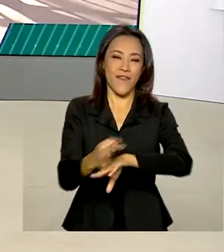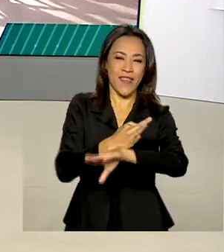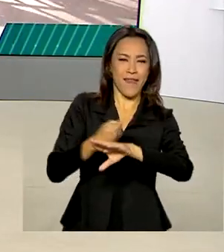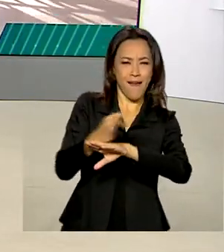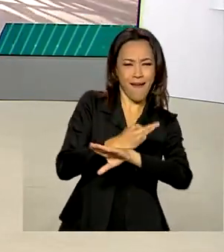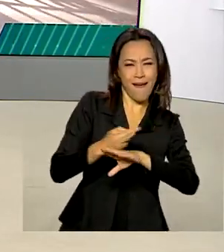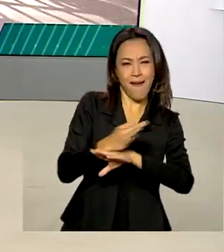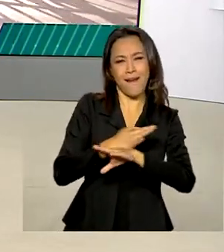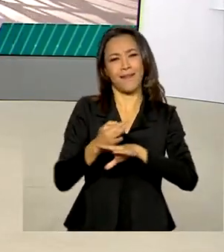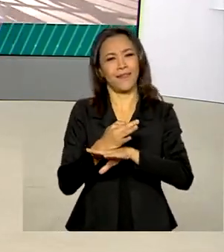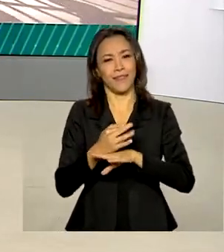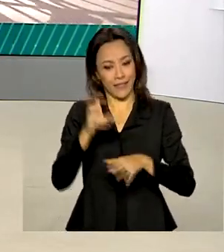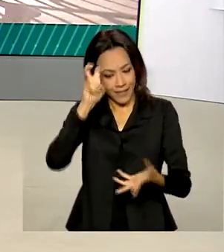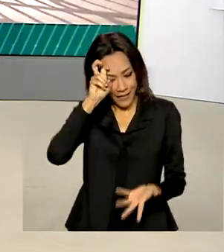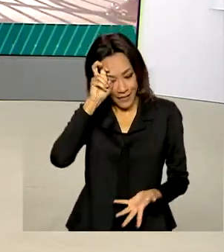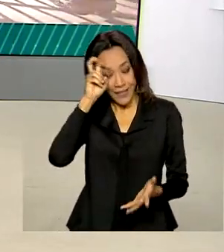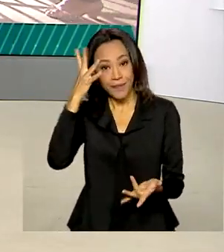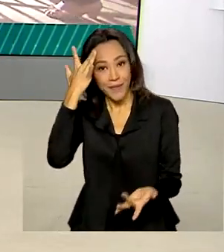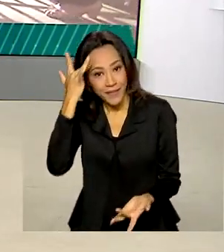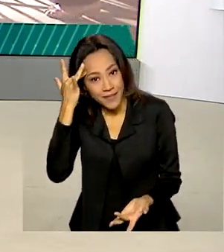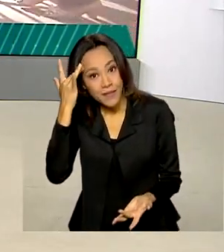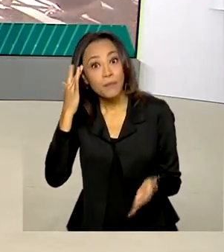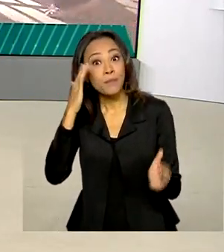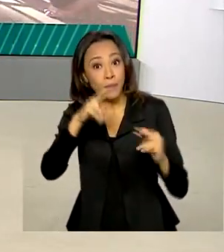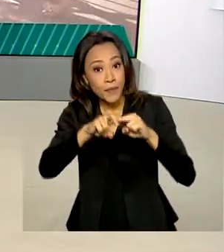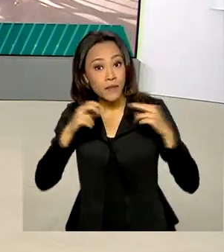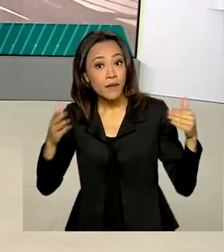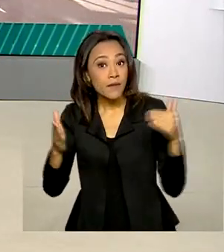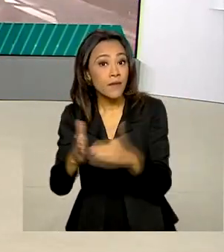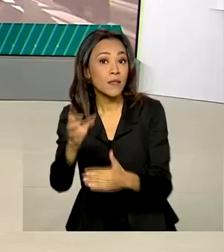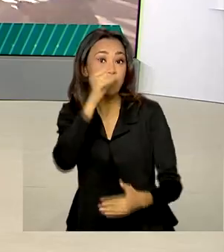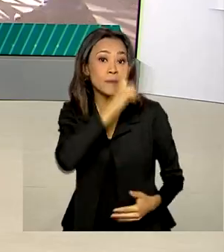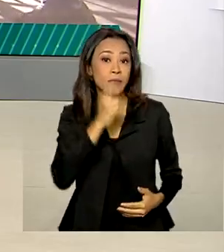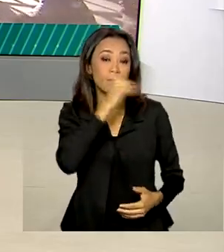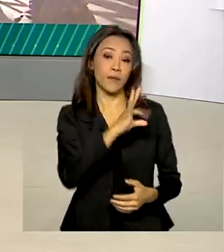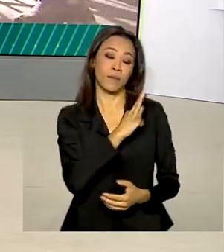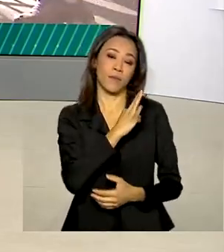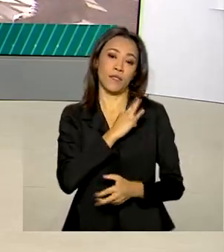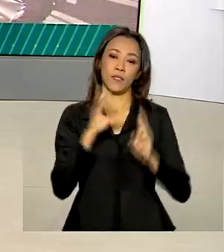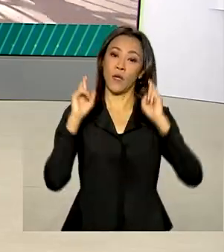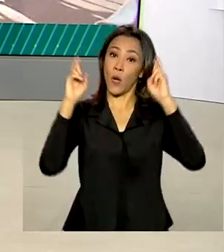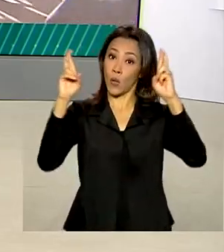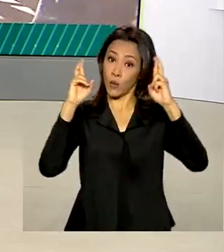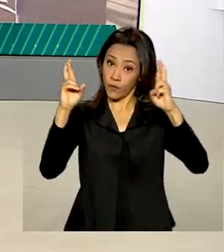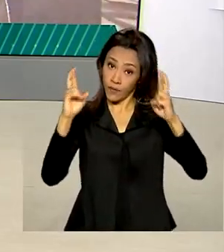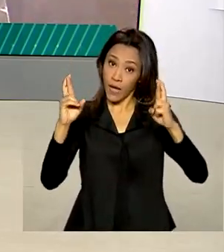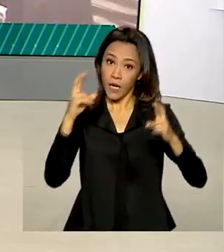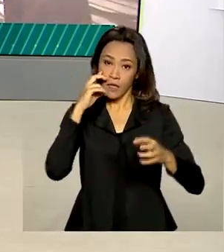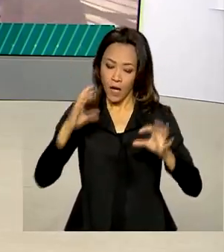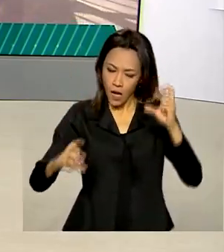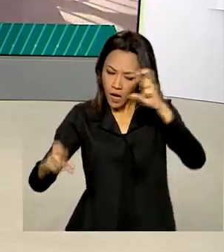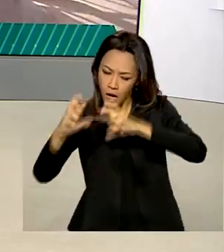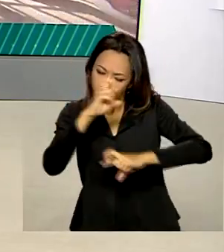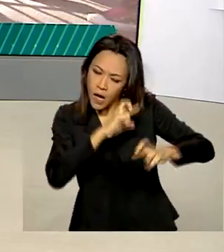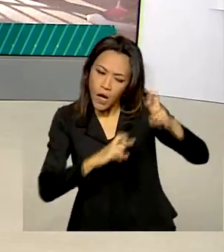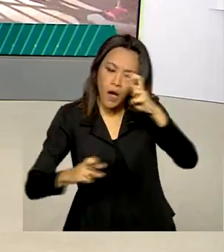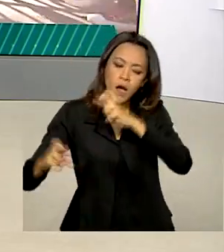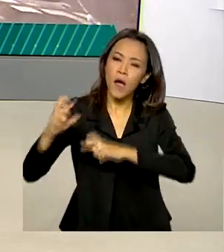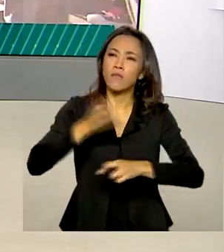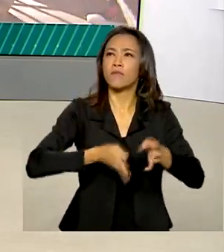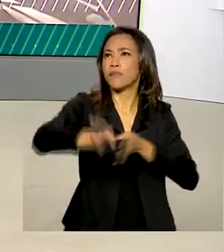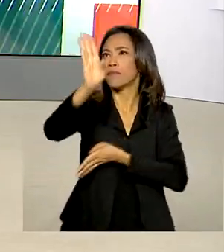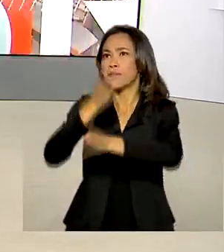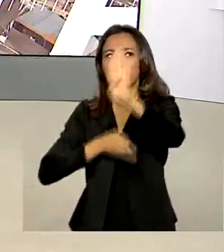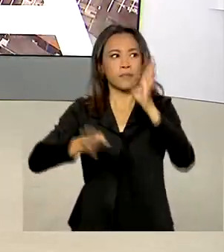-feira para fazer o feriadão. Por isso, até domingo, a Polícia Rodoviária Federal realiza a Operação Corpus Christi em rodovias do país.